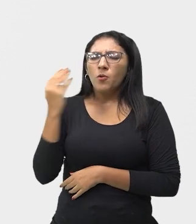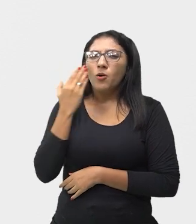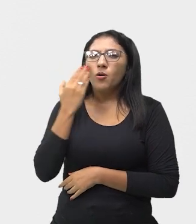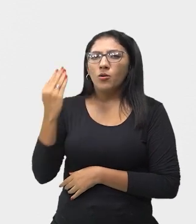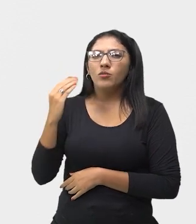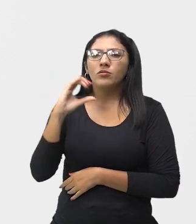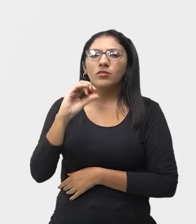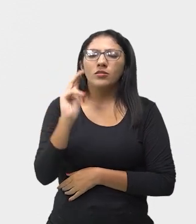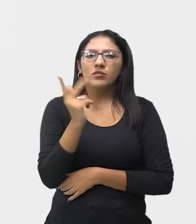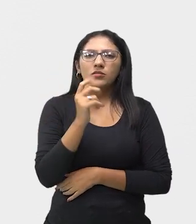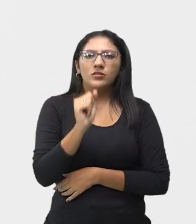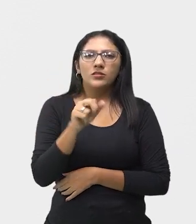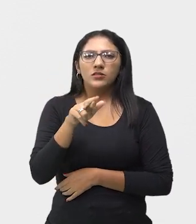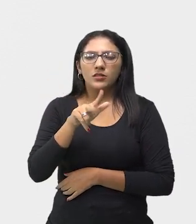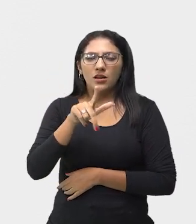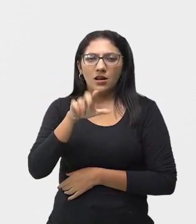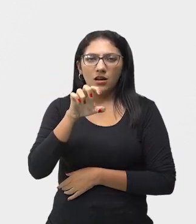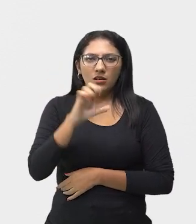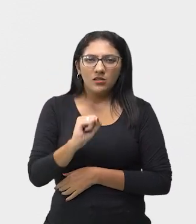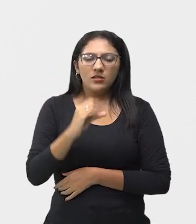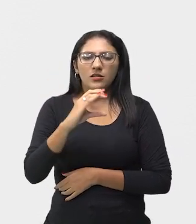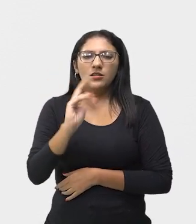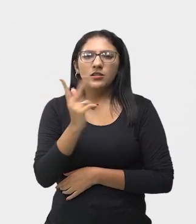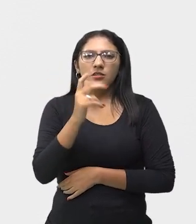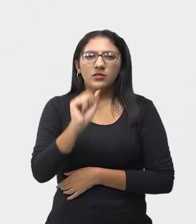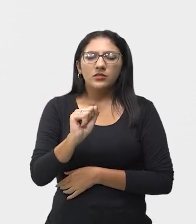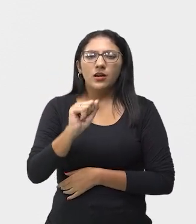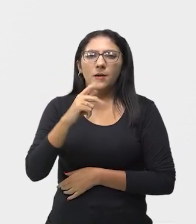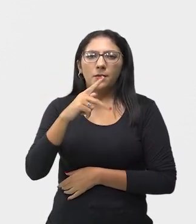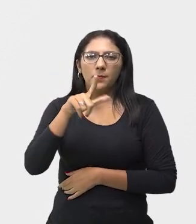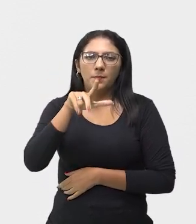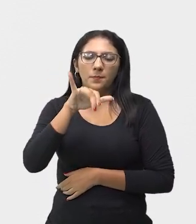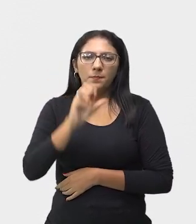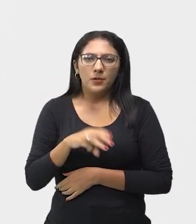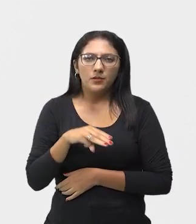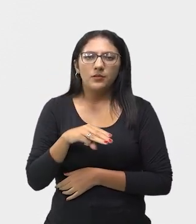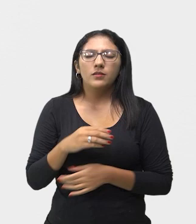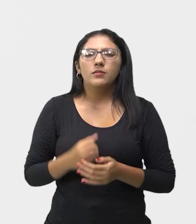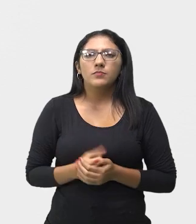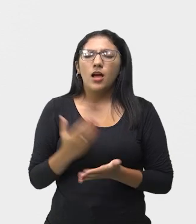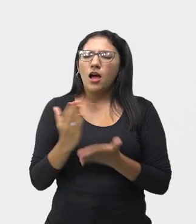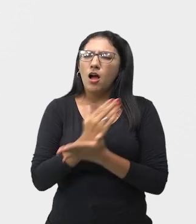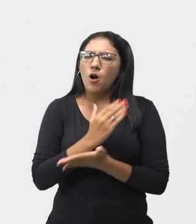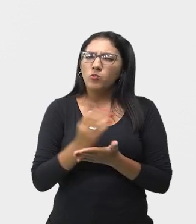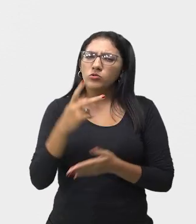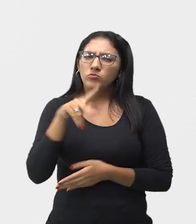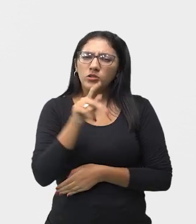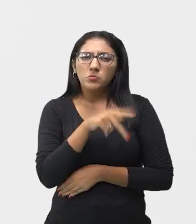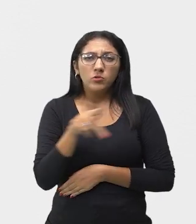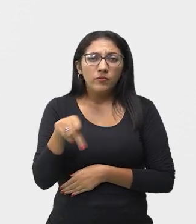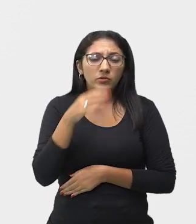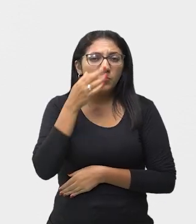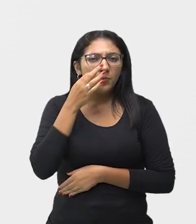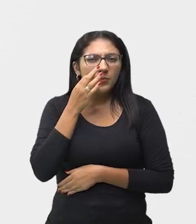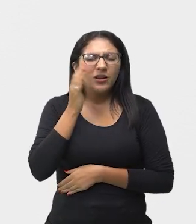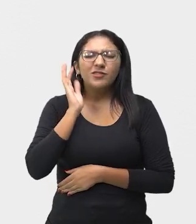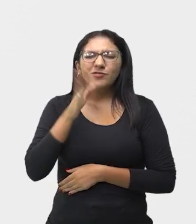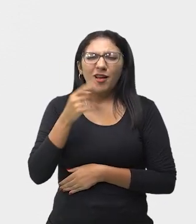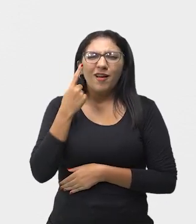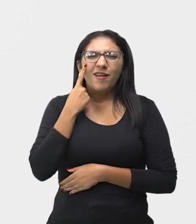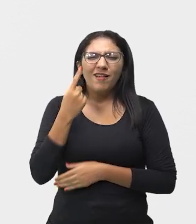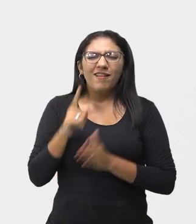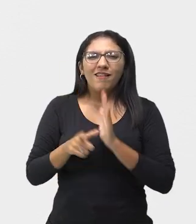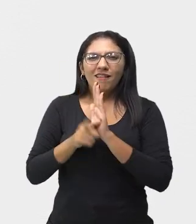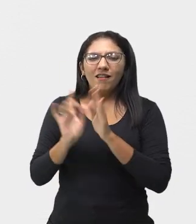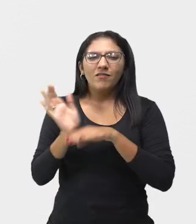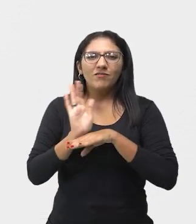chamado Charlie Chaplin. Eu acho que alguns professores presenciais, eu tenho certeza, já assistiram esses filmes de